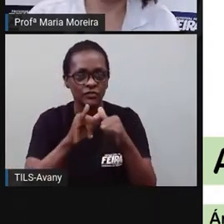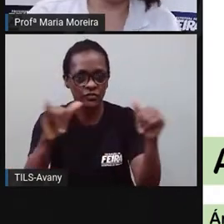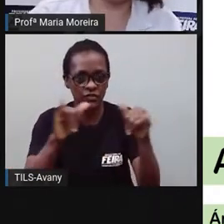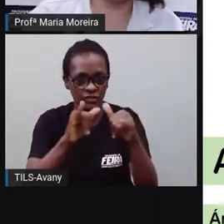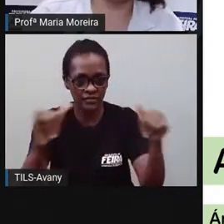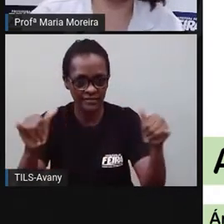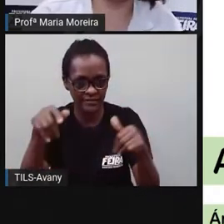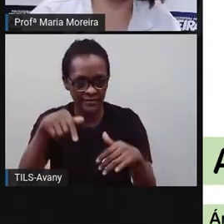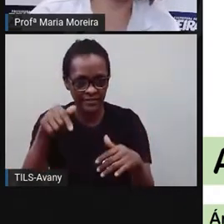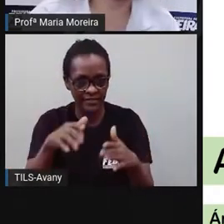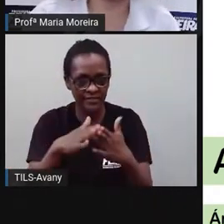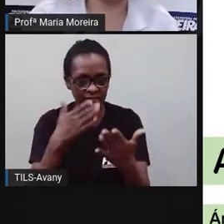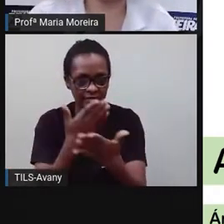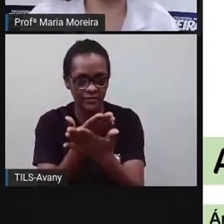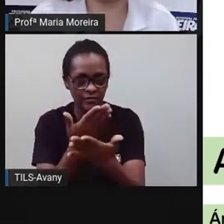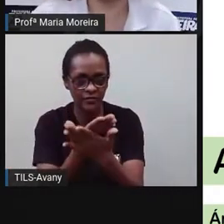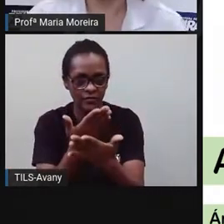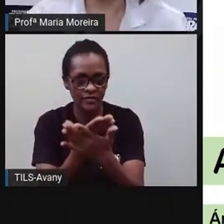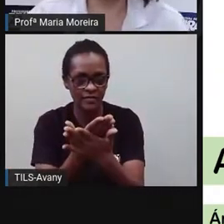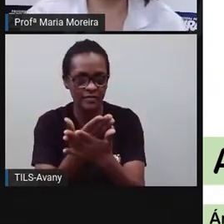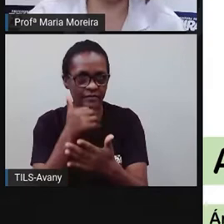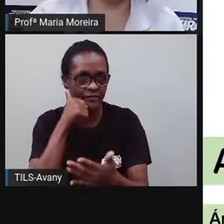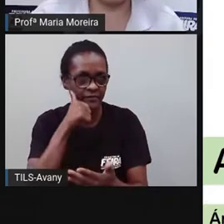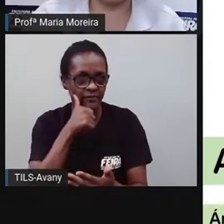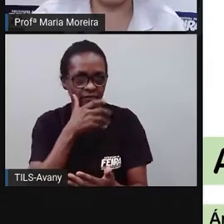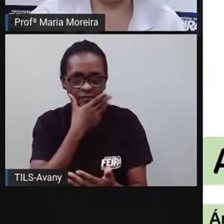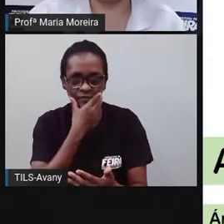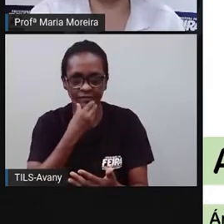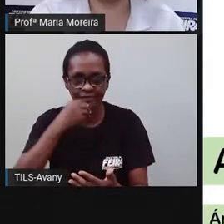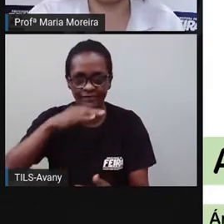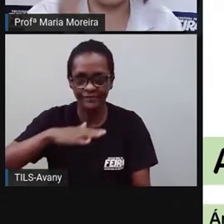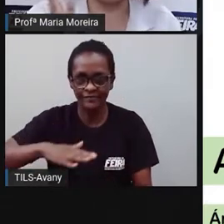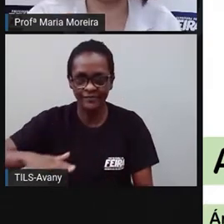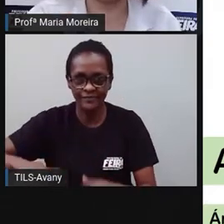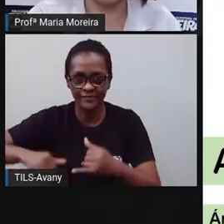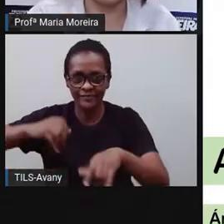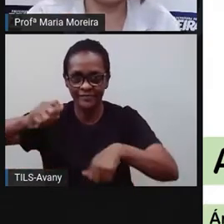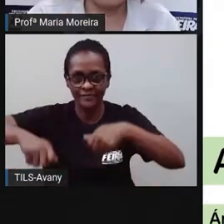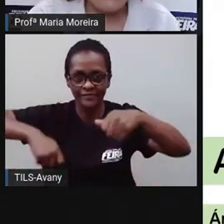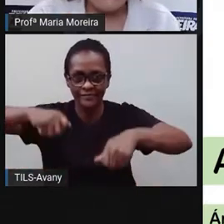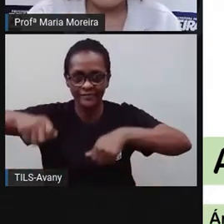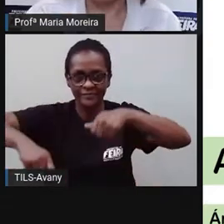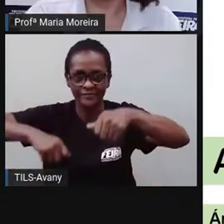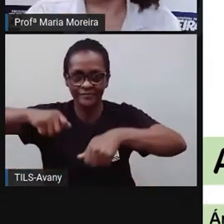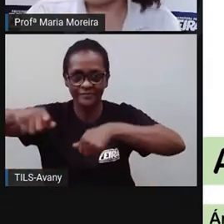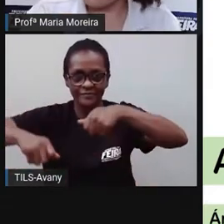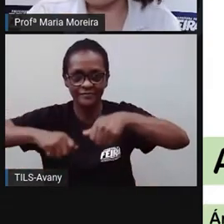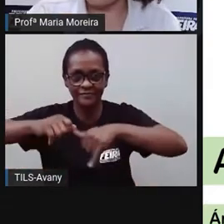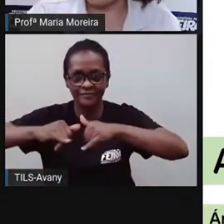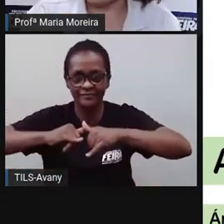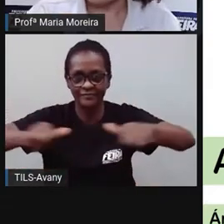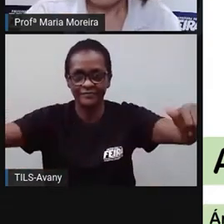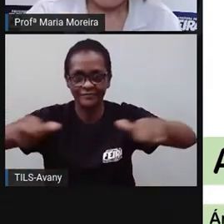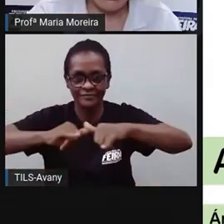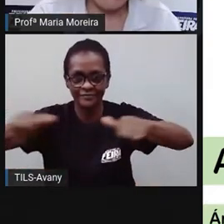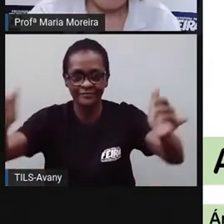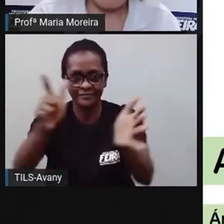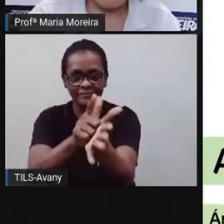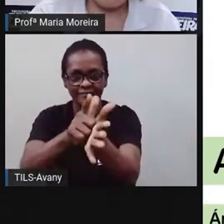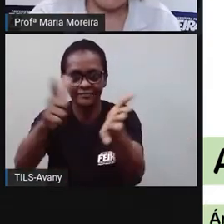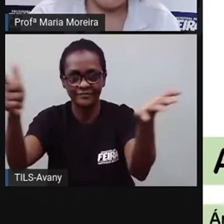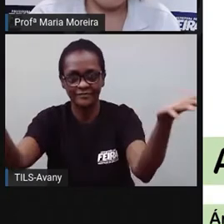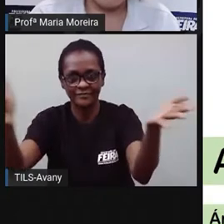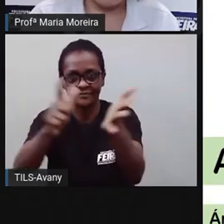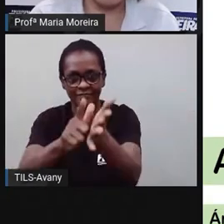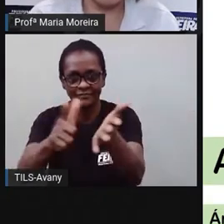aula. E temos esse menino aí super fofinho, andando na bike, fazendo o quê? A entrega dos jornais. Vocês já